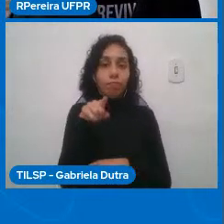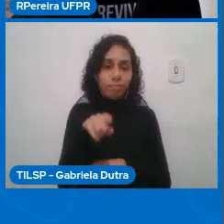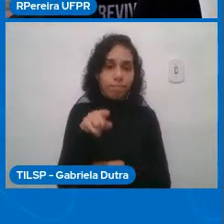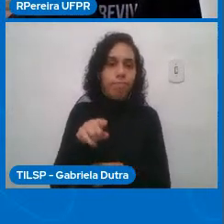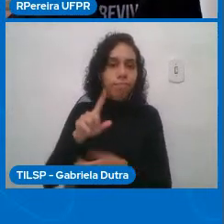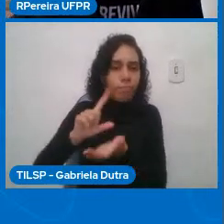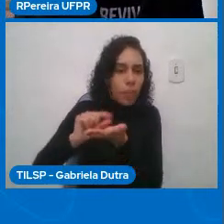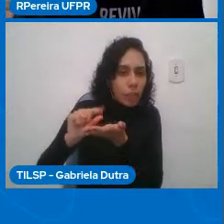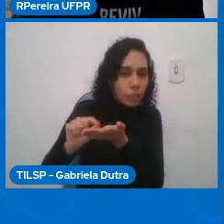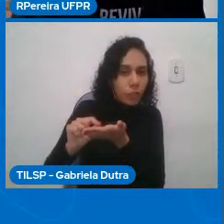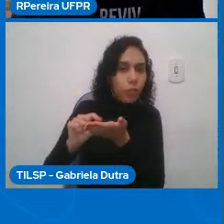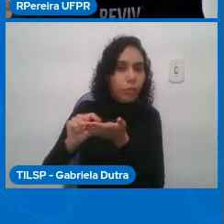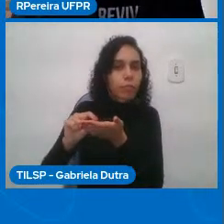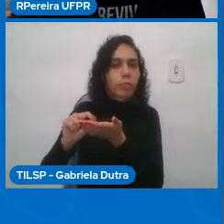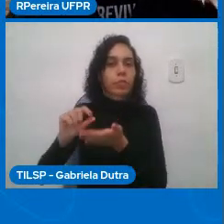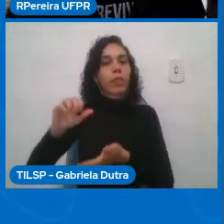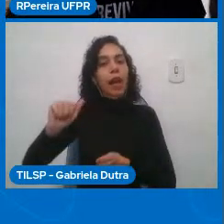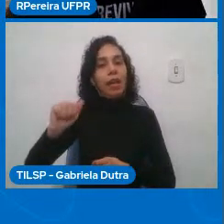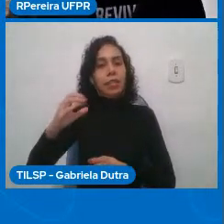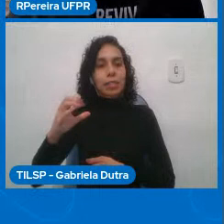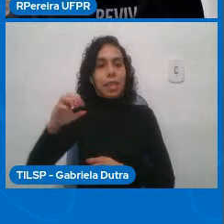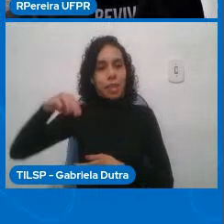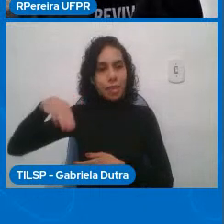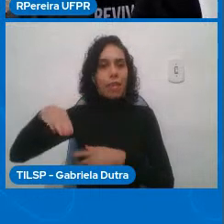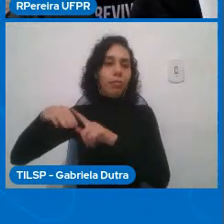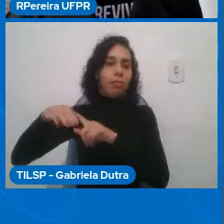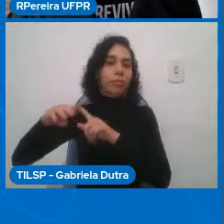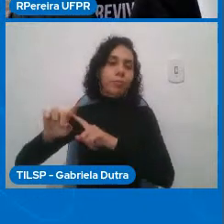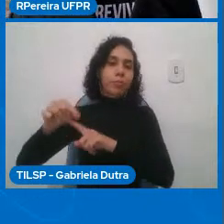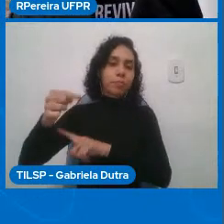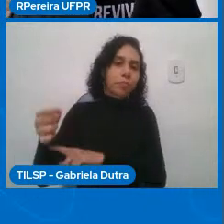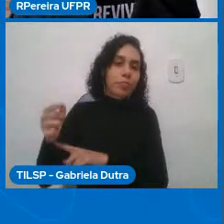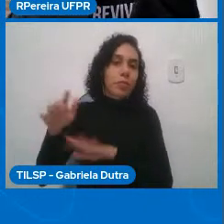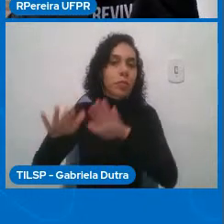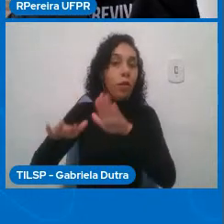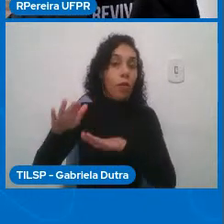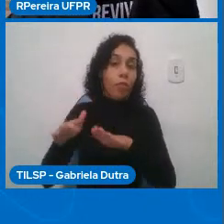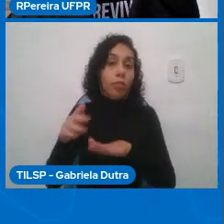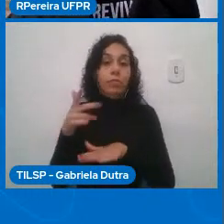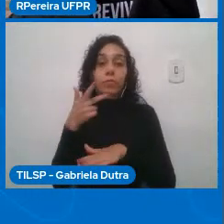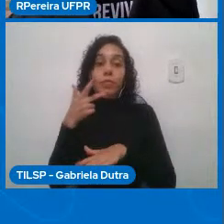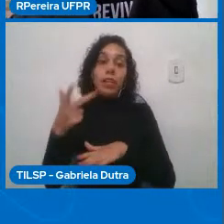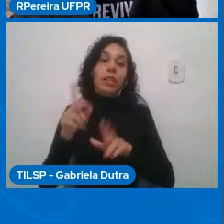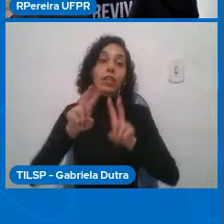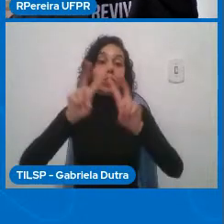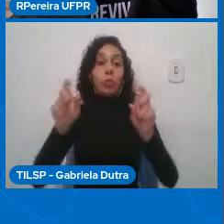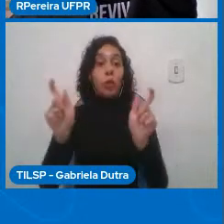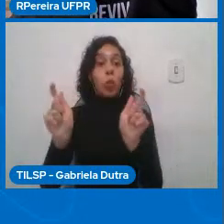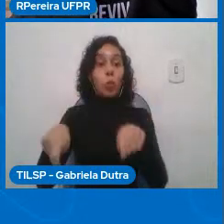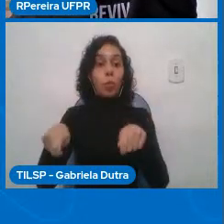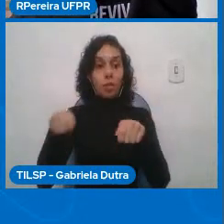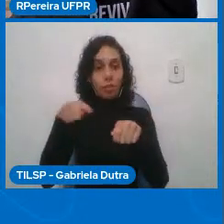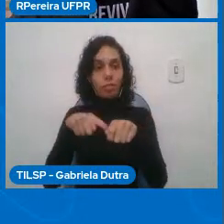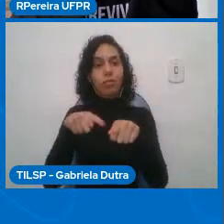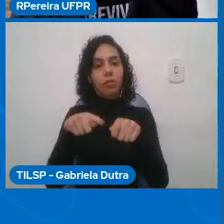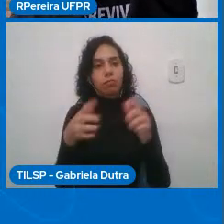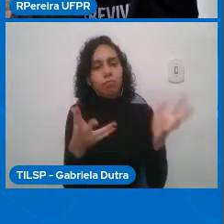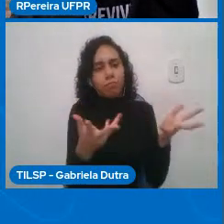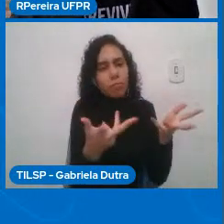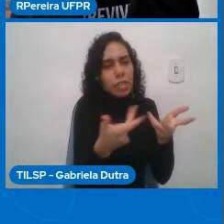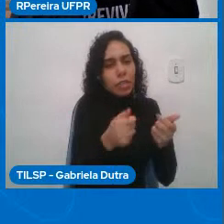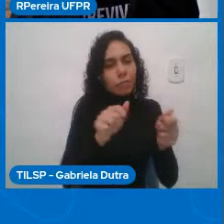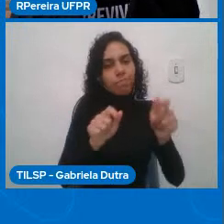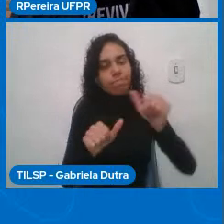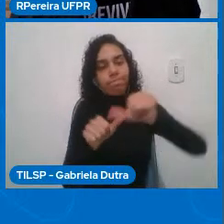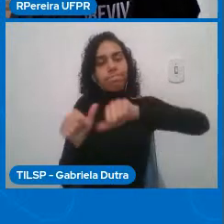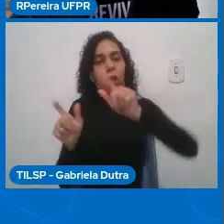eu falaria em termos de competências mudaria esse entendimento mas o que que nós temos pensado